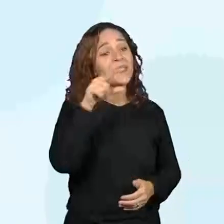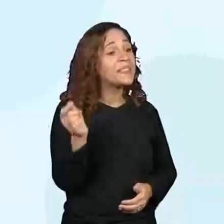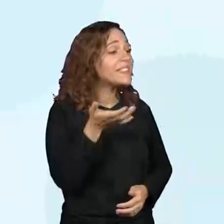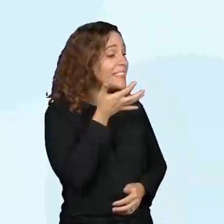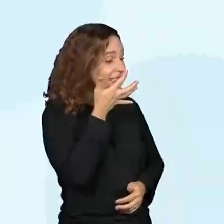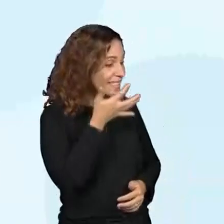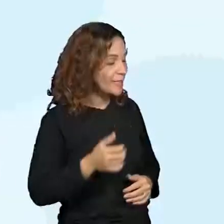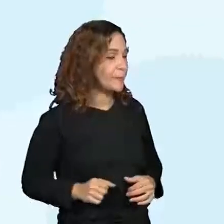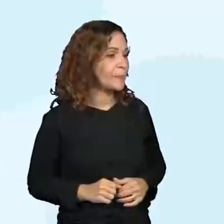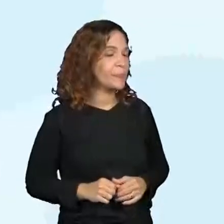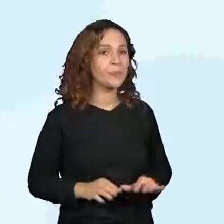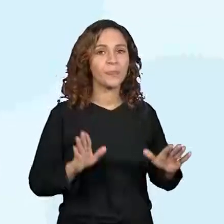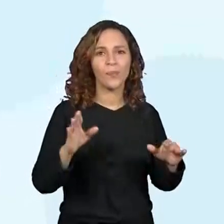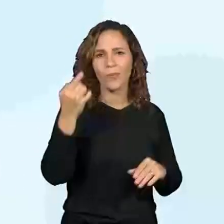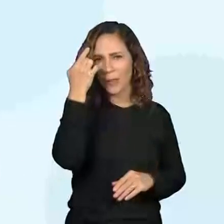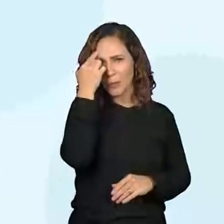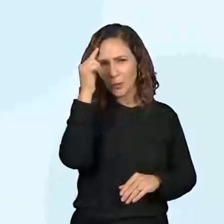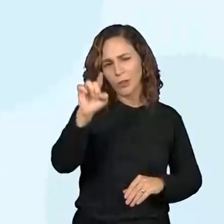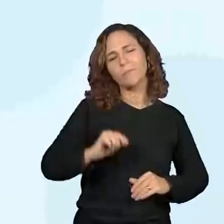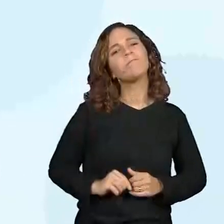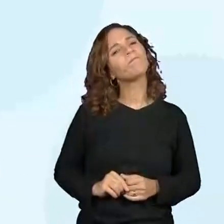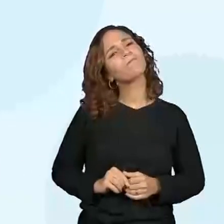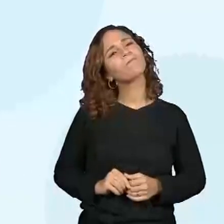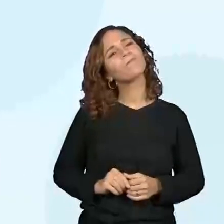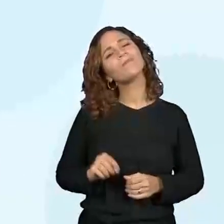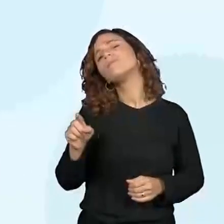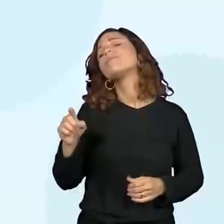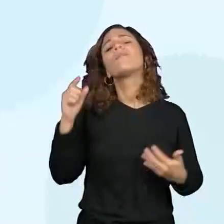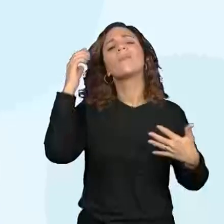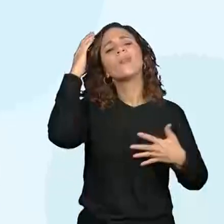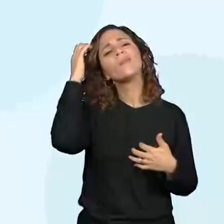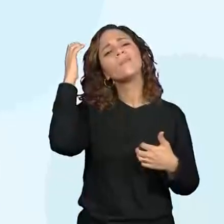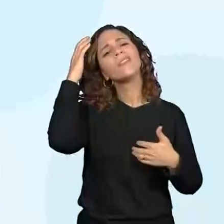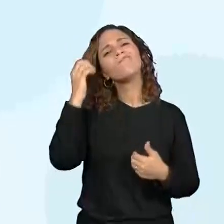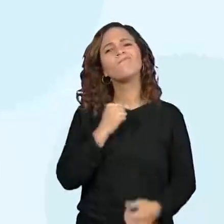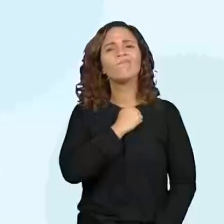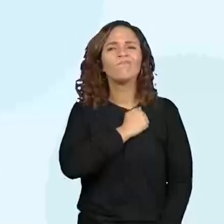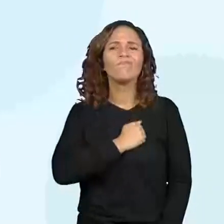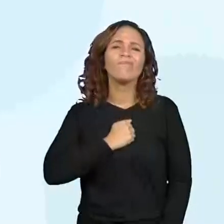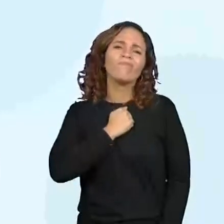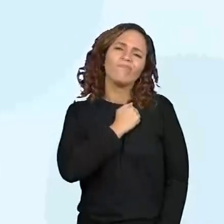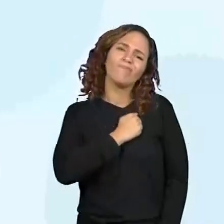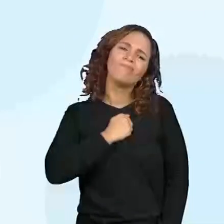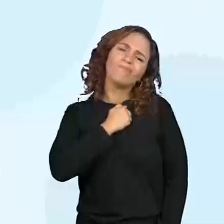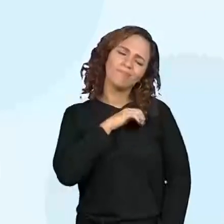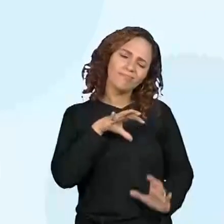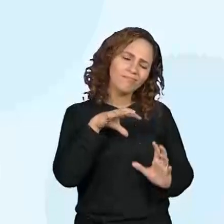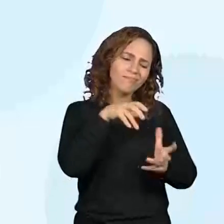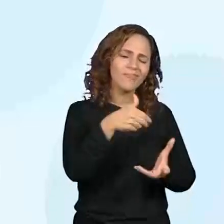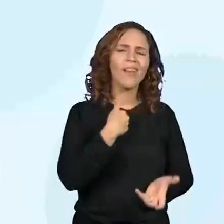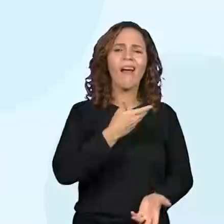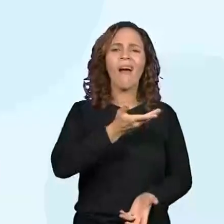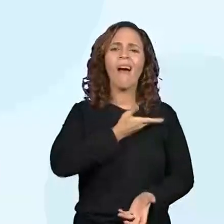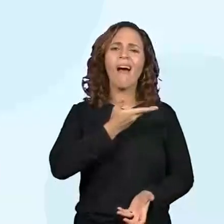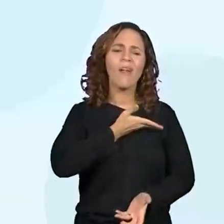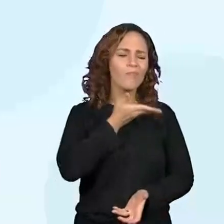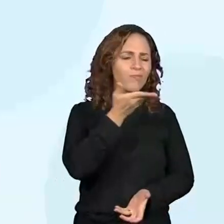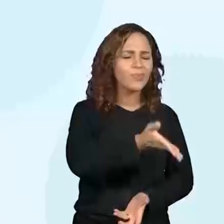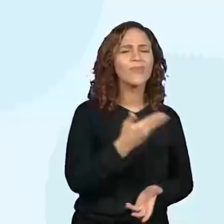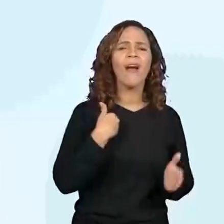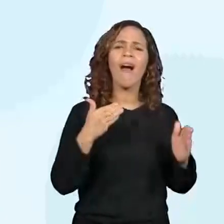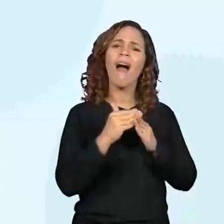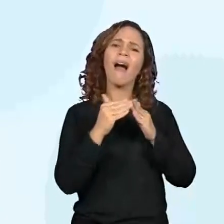Acontece que um dia, um macaquinho começou a sentir saudades da terra, de casa, dos amigos.